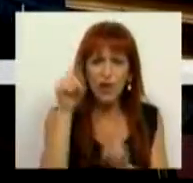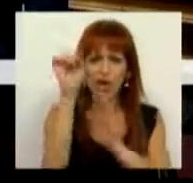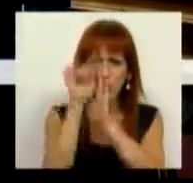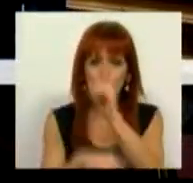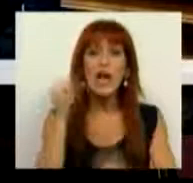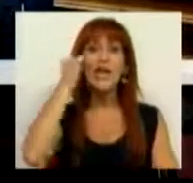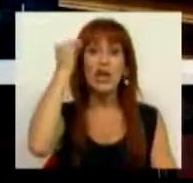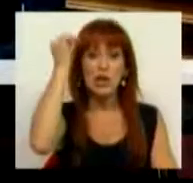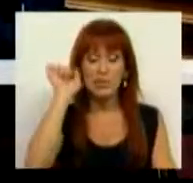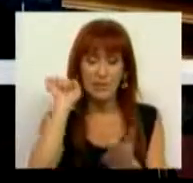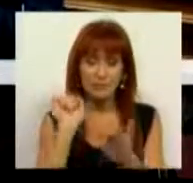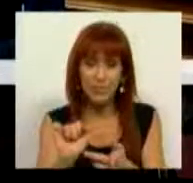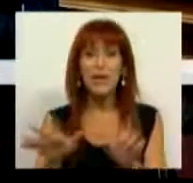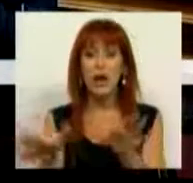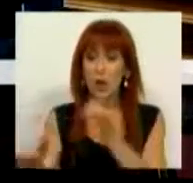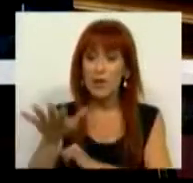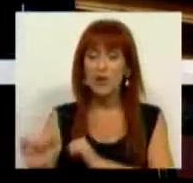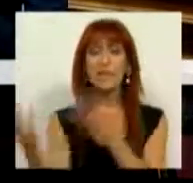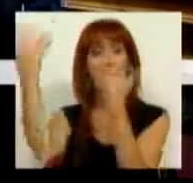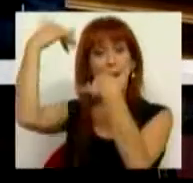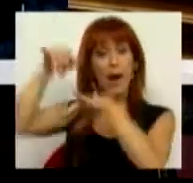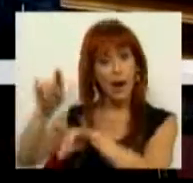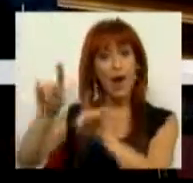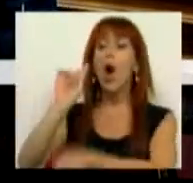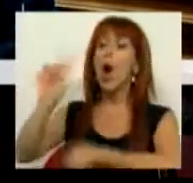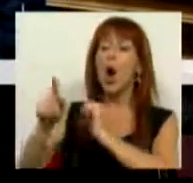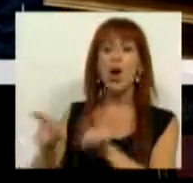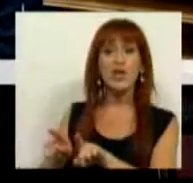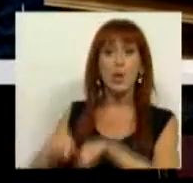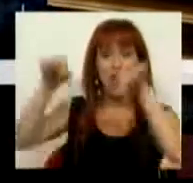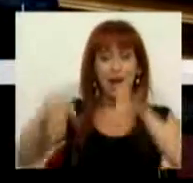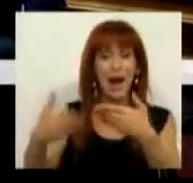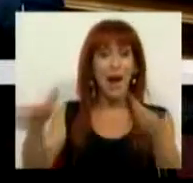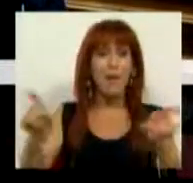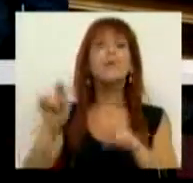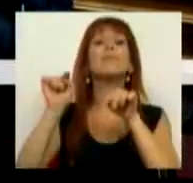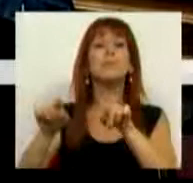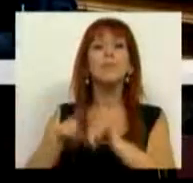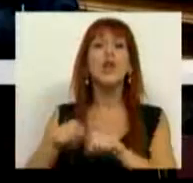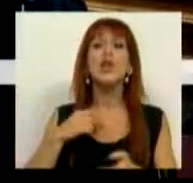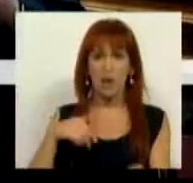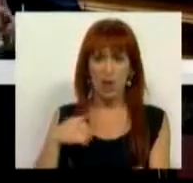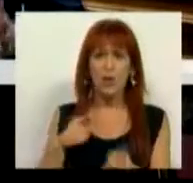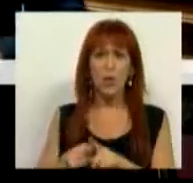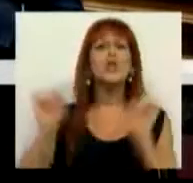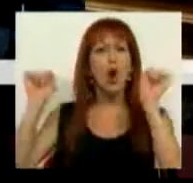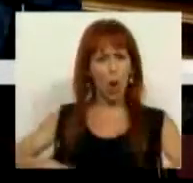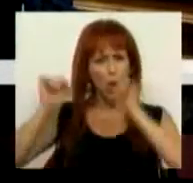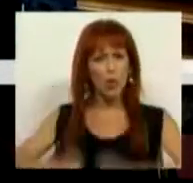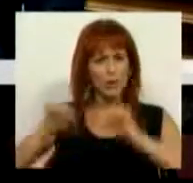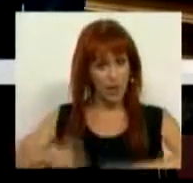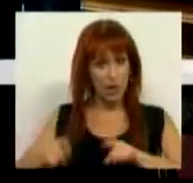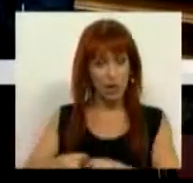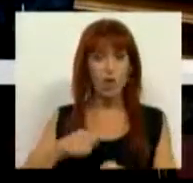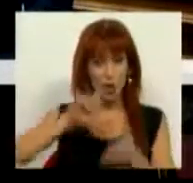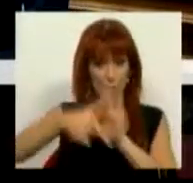estatuto específico da Companhia Nacional de Bailado, para o qual deixamos já aqui aberto, estamos, damos a nossa concordância. Portanto,